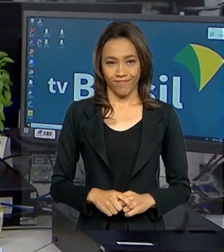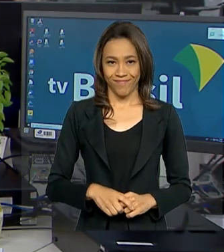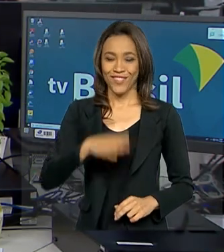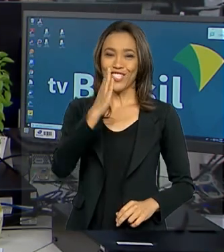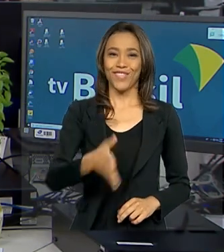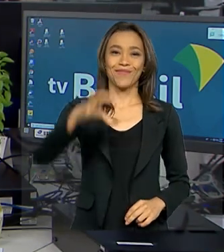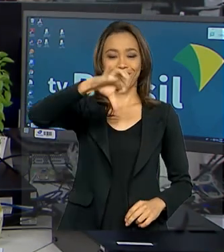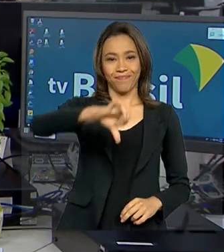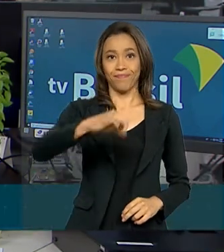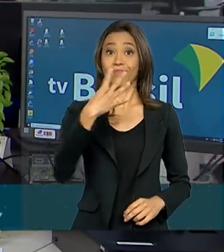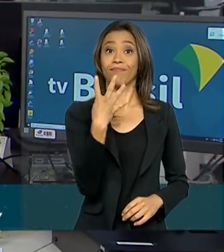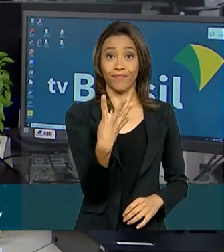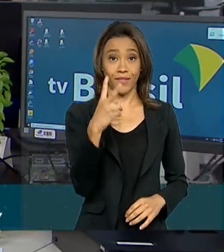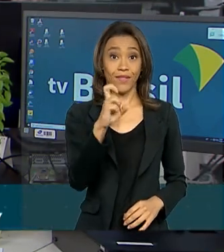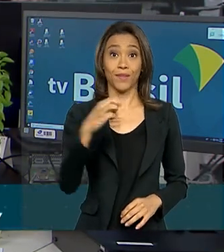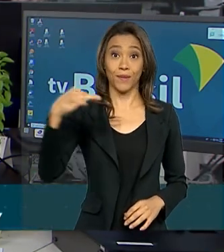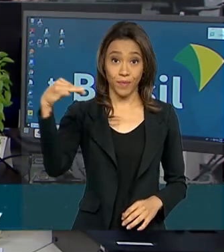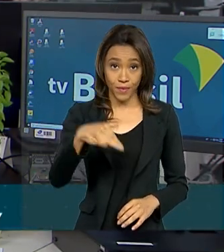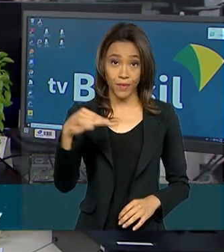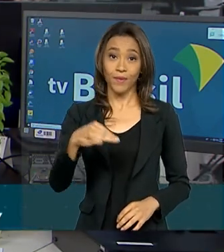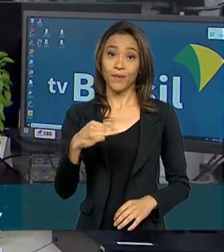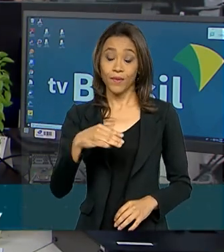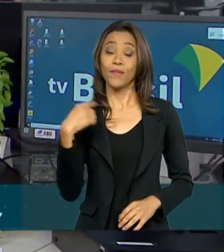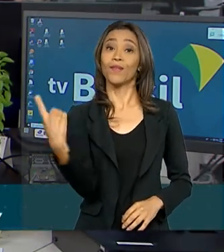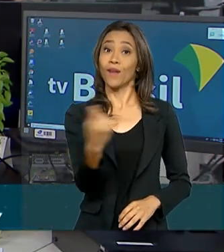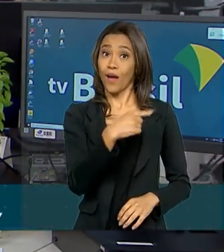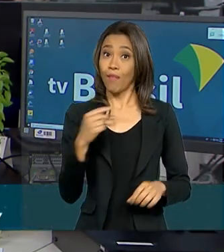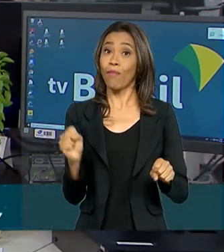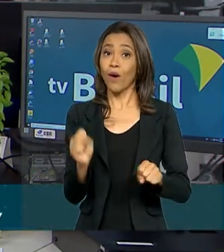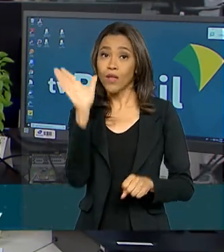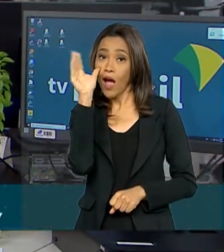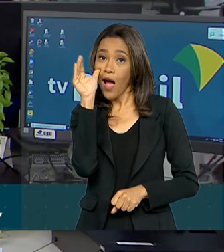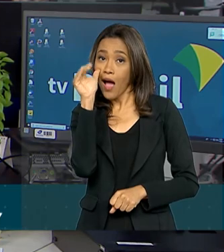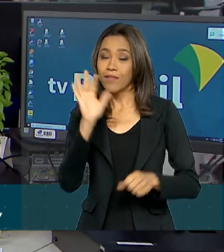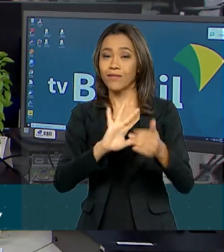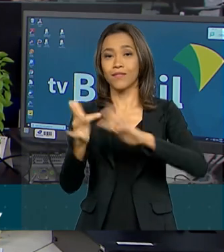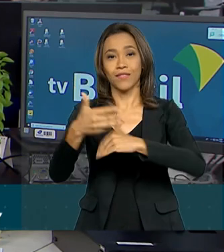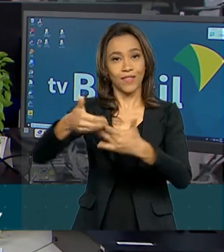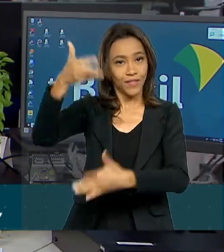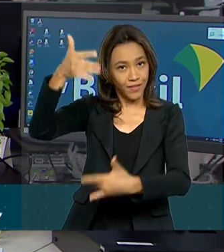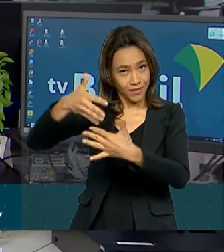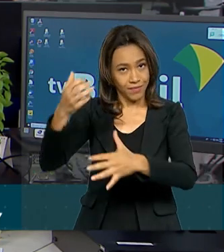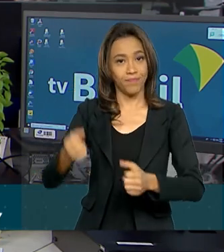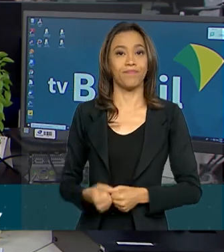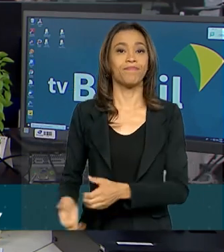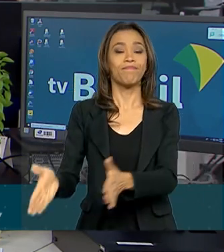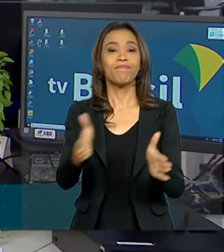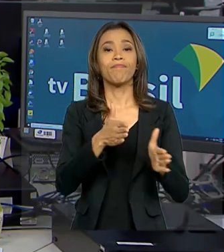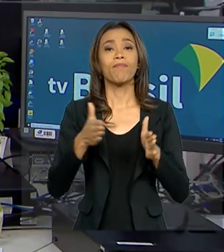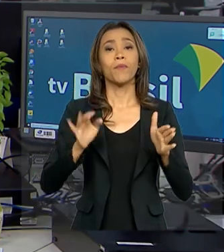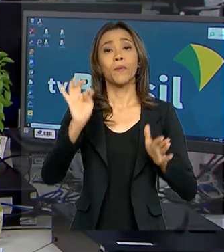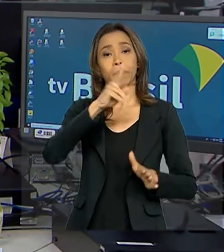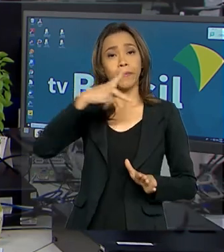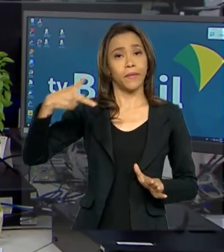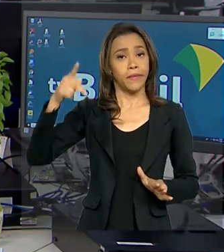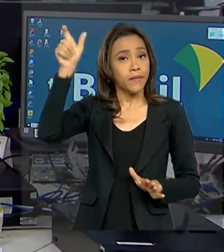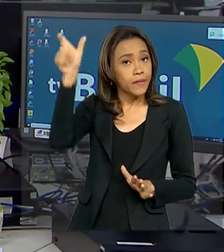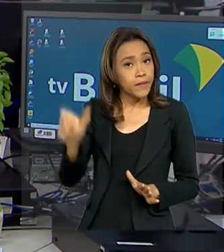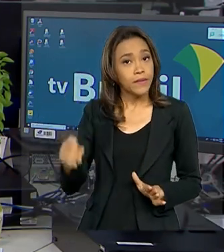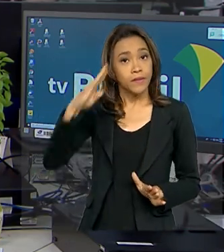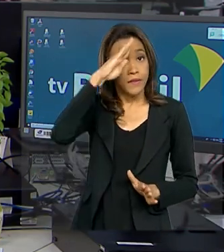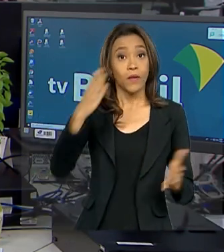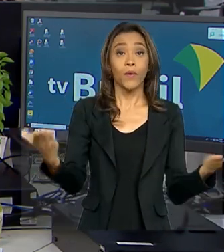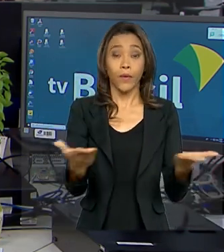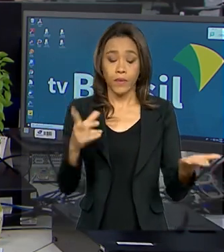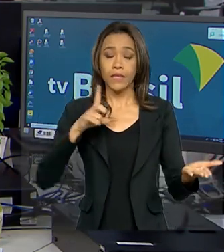São 9 horas e 45 minutos, estamos ao vivo também pelas redes sociais. O presidente Jair Bolsonaro tem